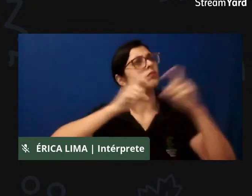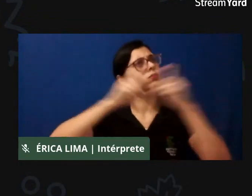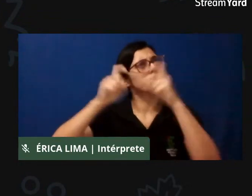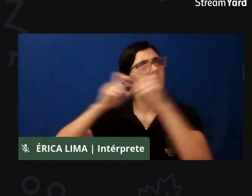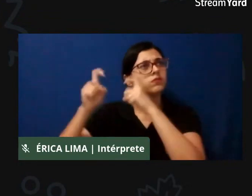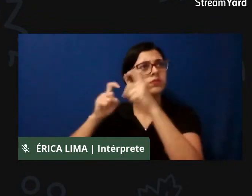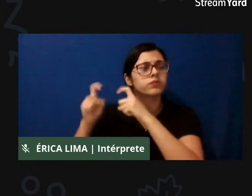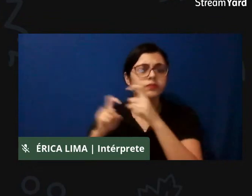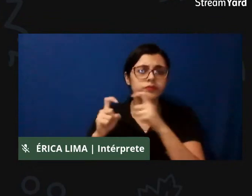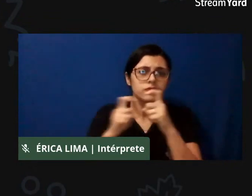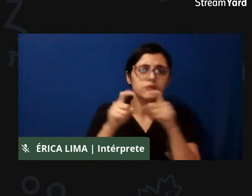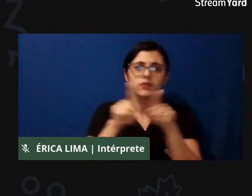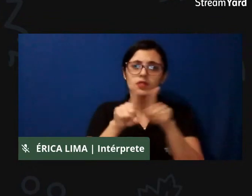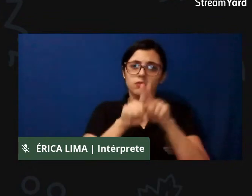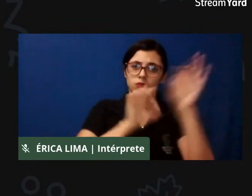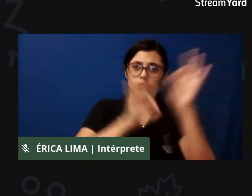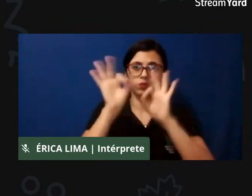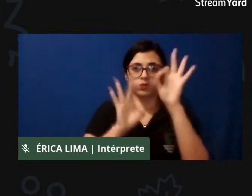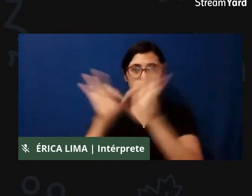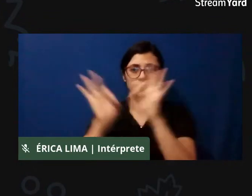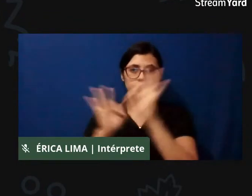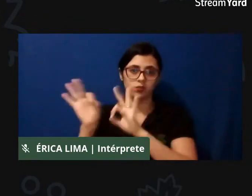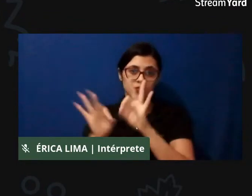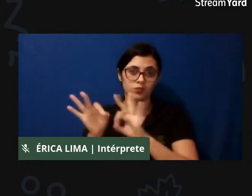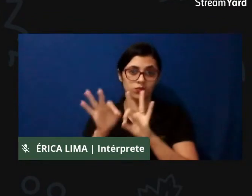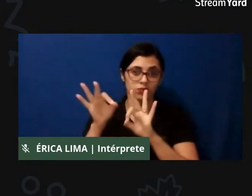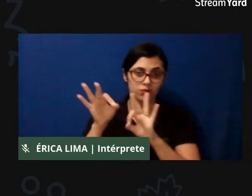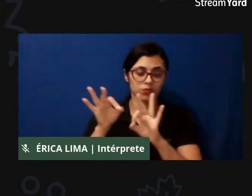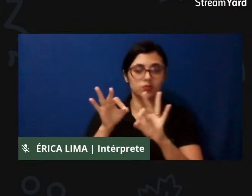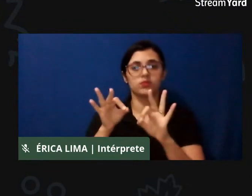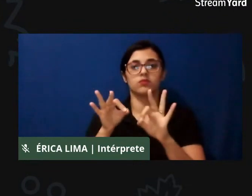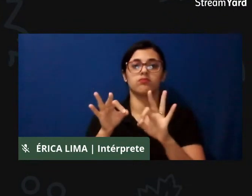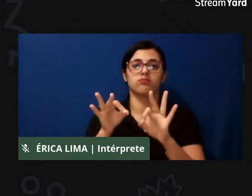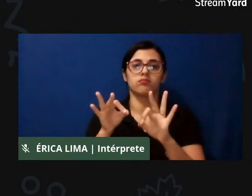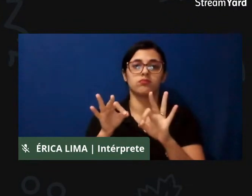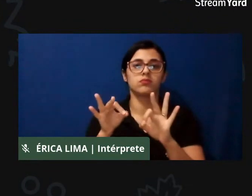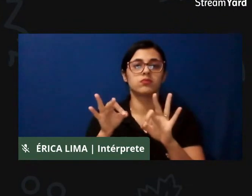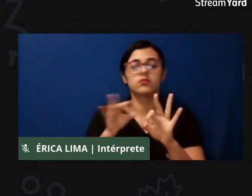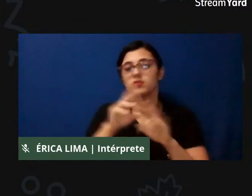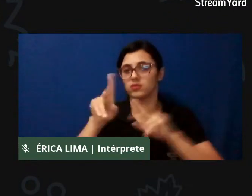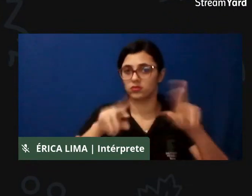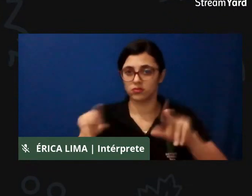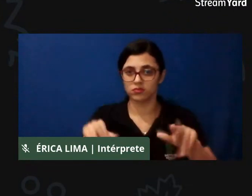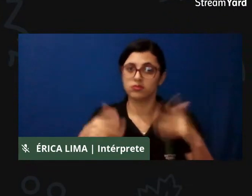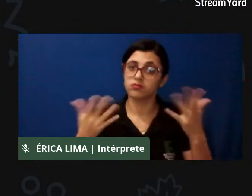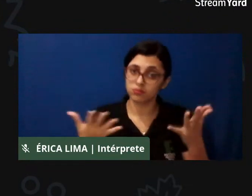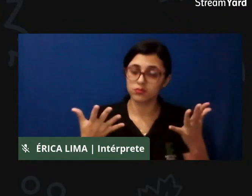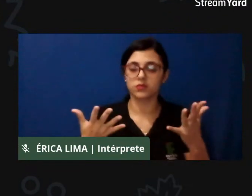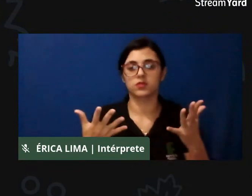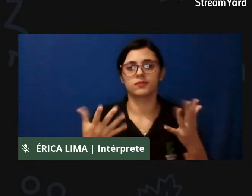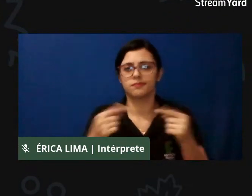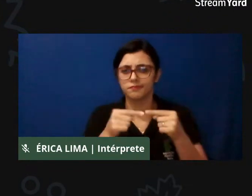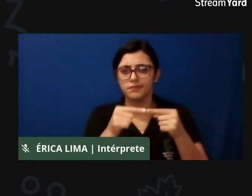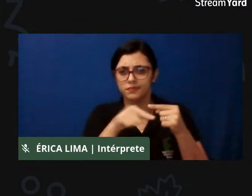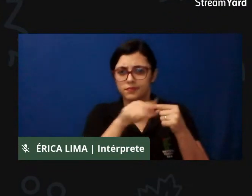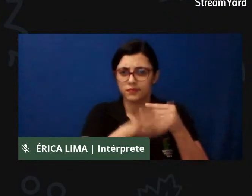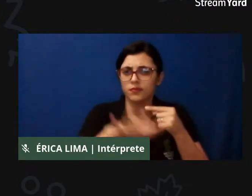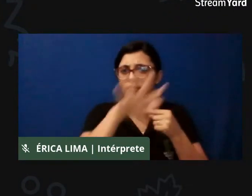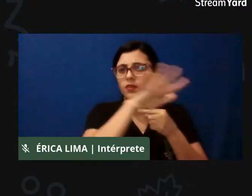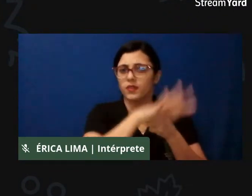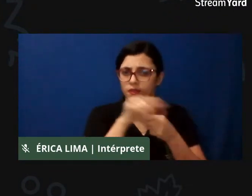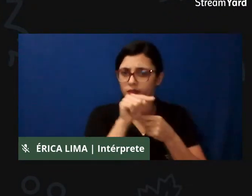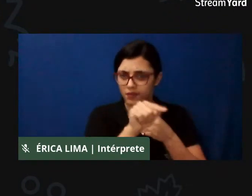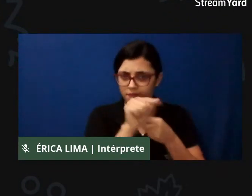construir também ações. E, se tratando desse território e as interfaces